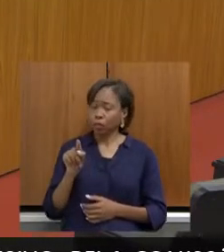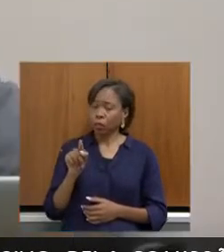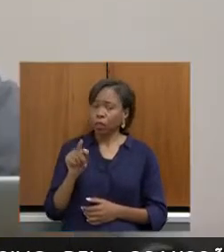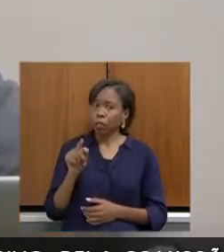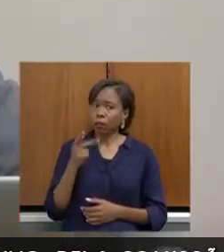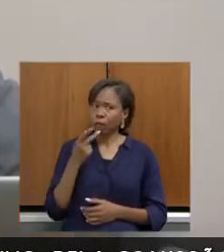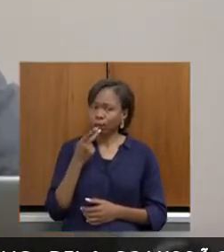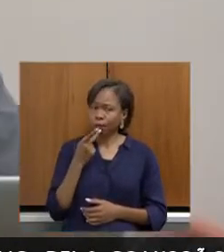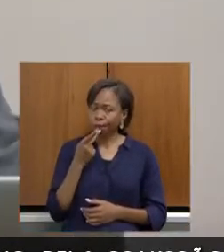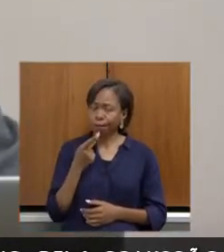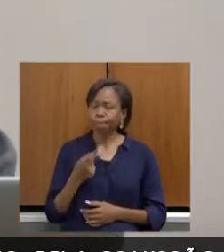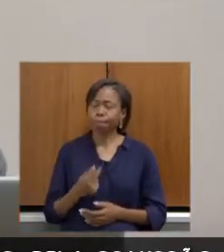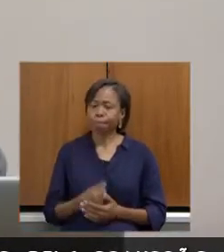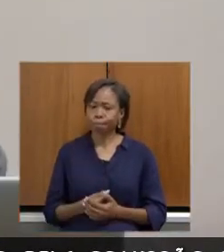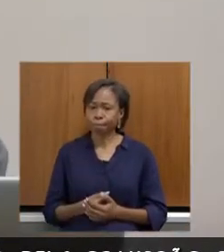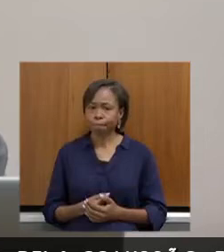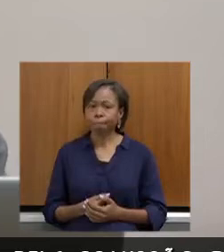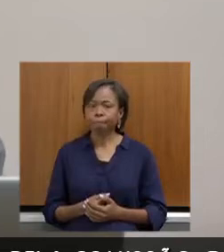vem